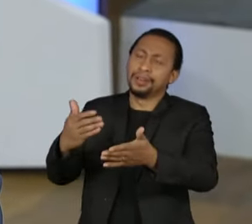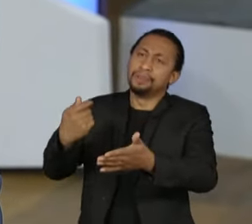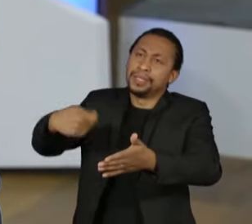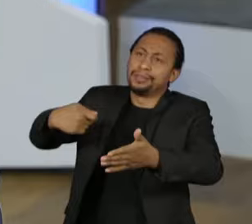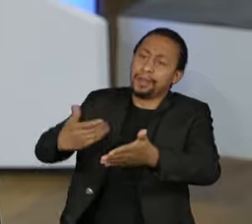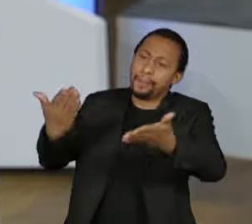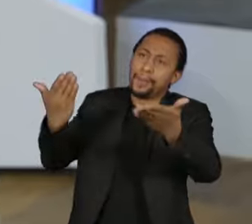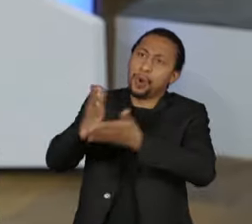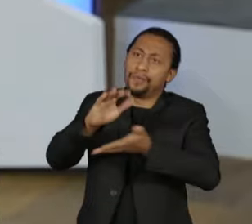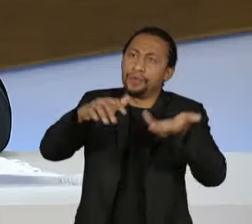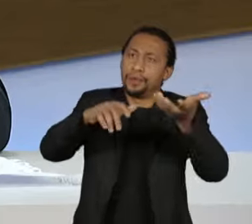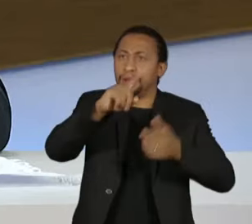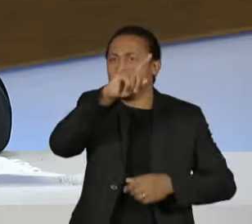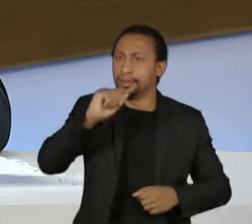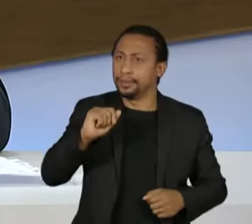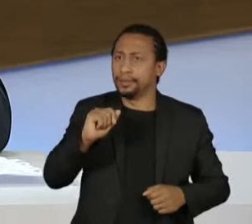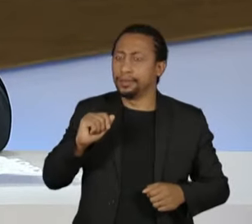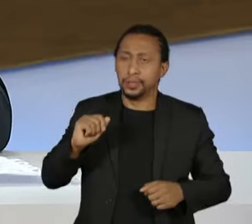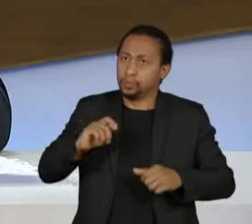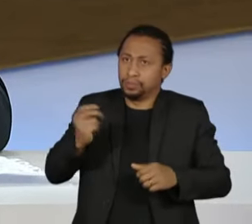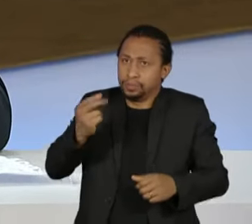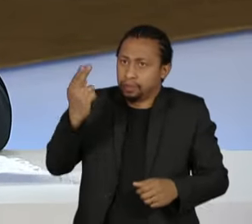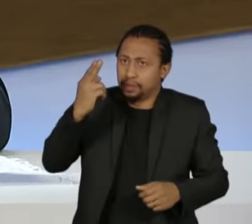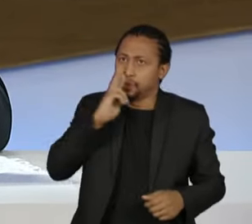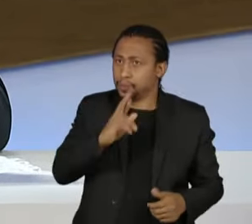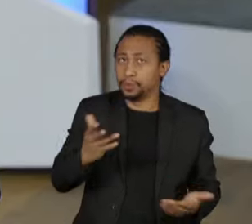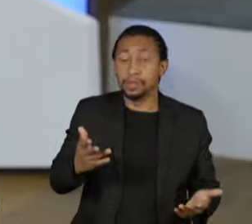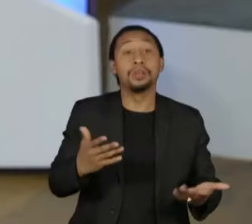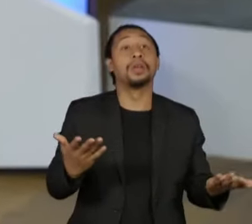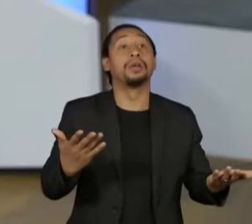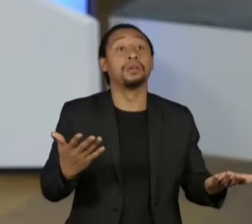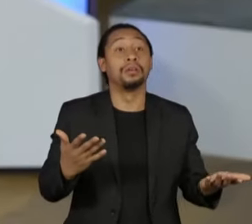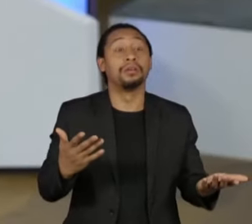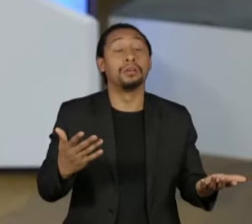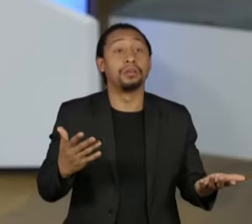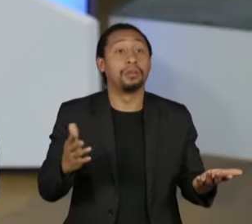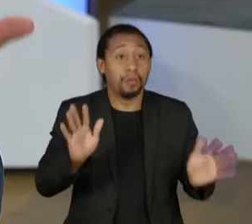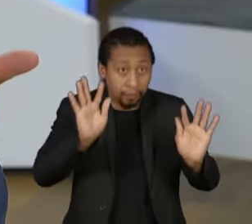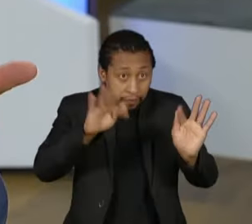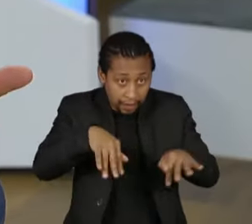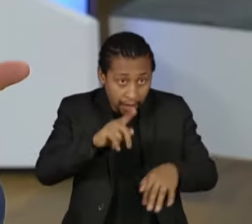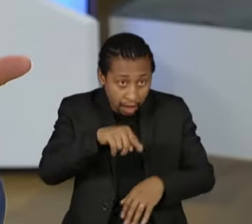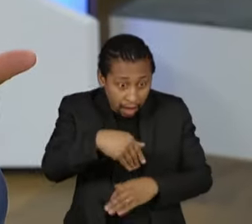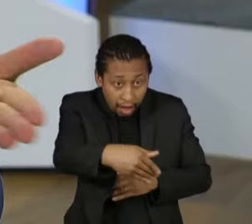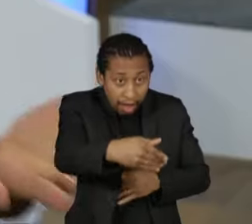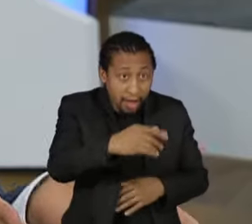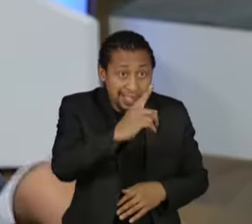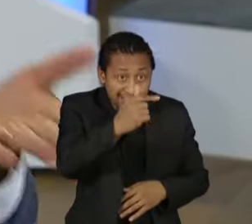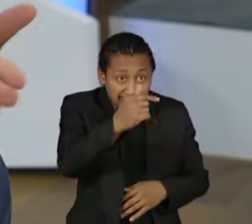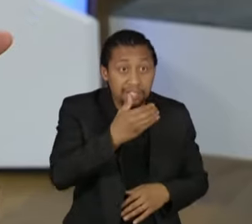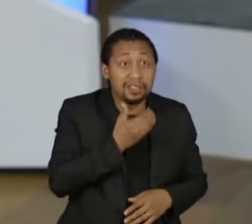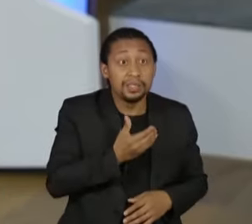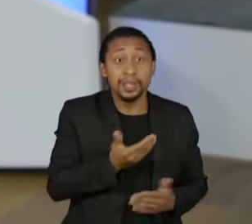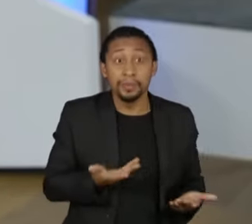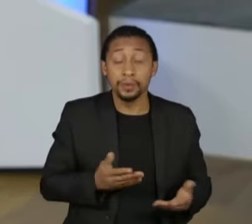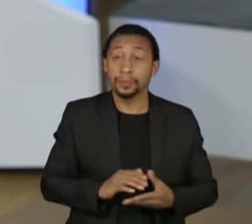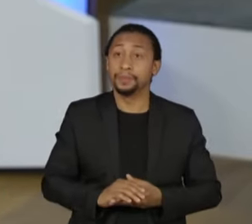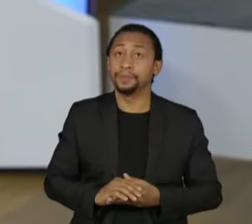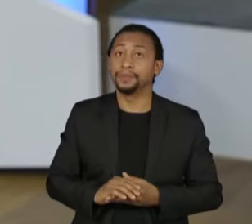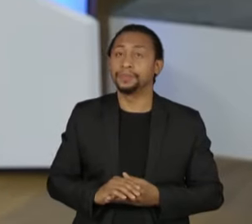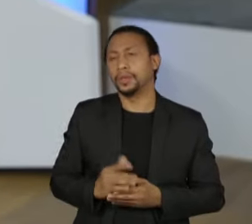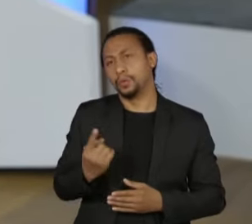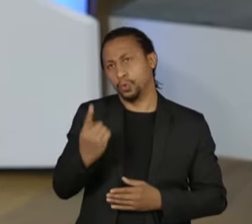viu? Qual é essa fase? É o 17 de dezembro? Tem alternativa. Aí você citou aqui uma já apresentada